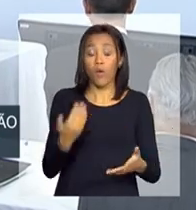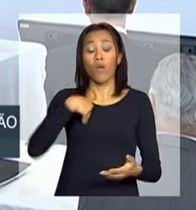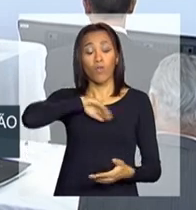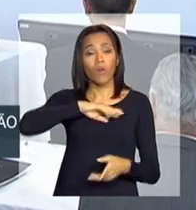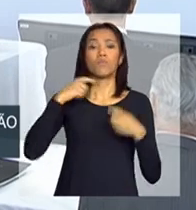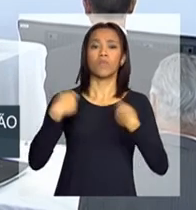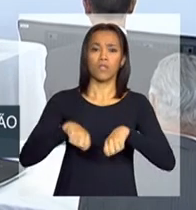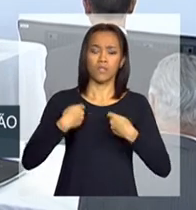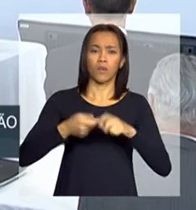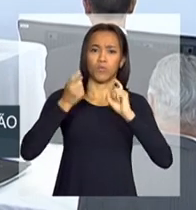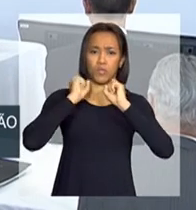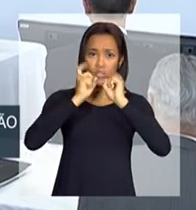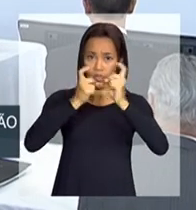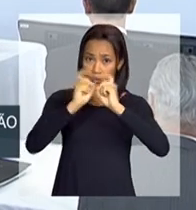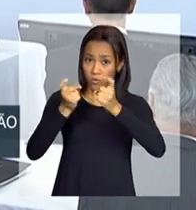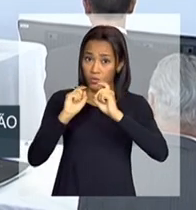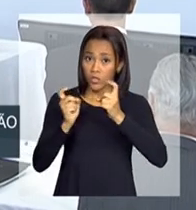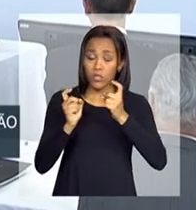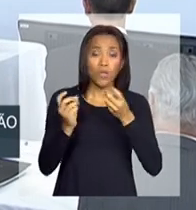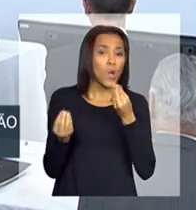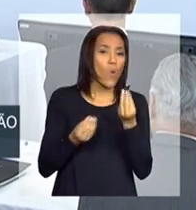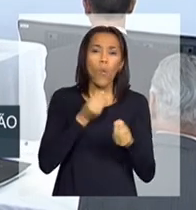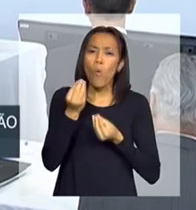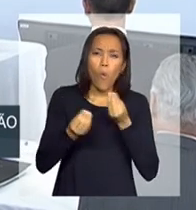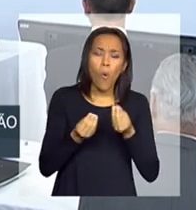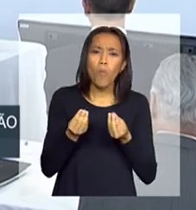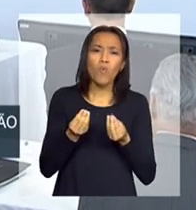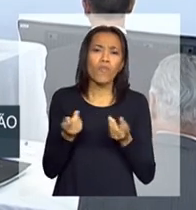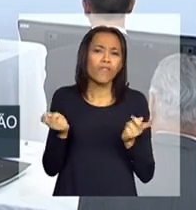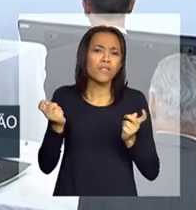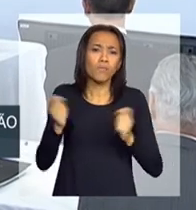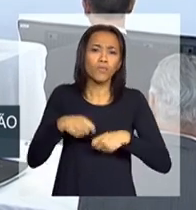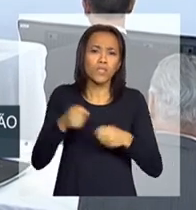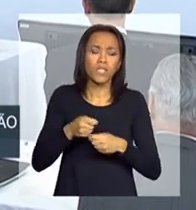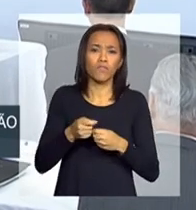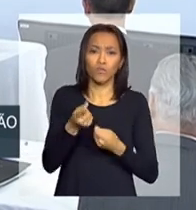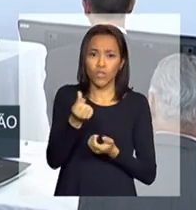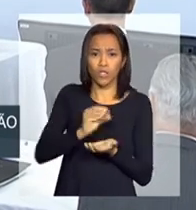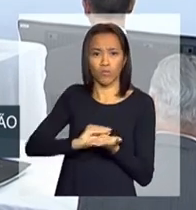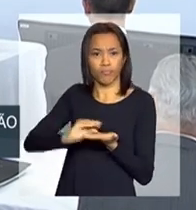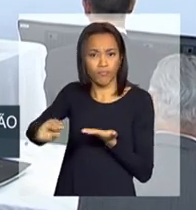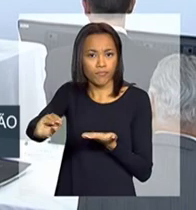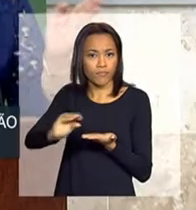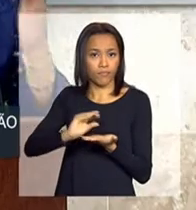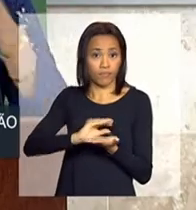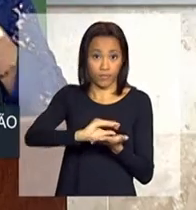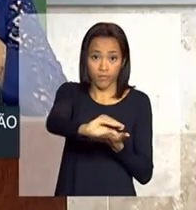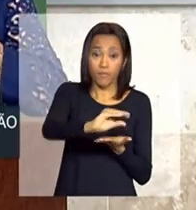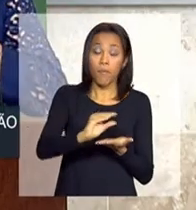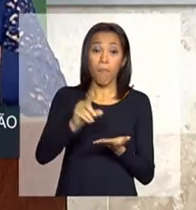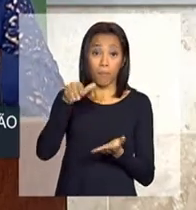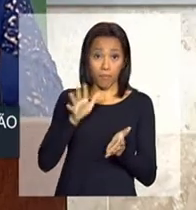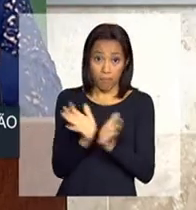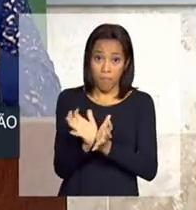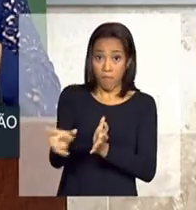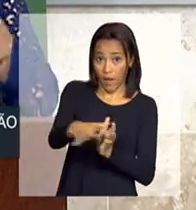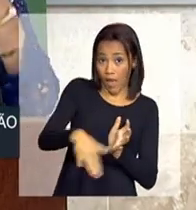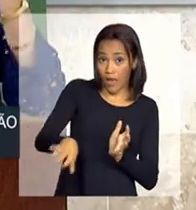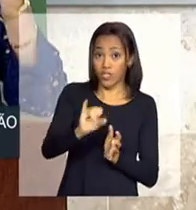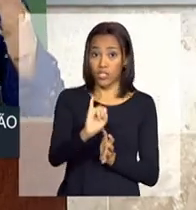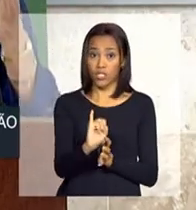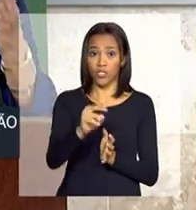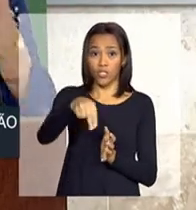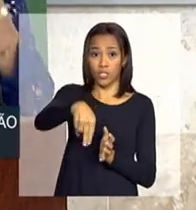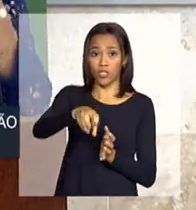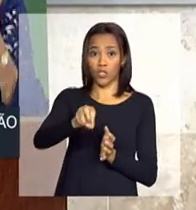questão das linhas adequadas de financiamento para os projetos de inovação. É óbvio,